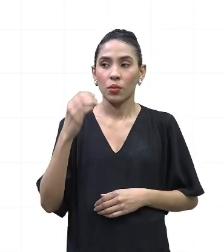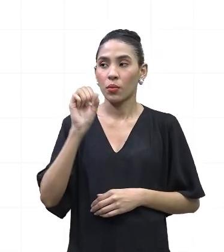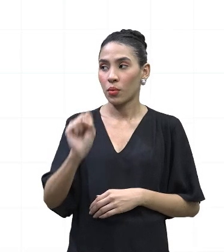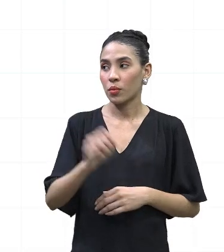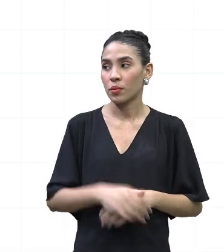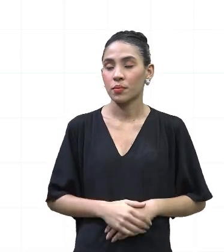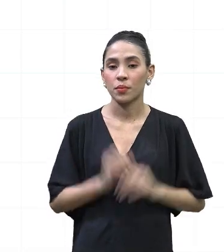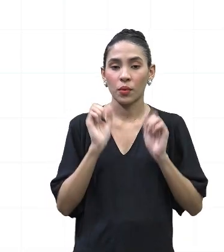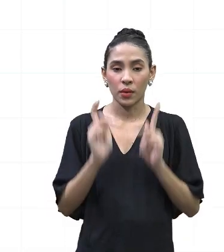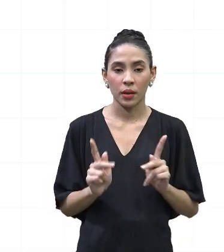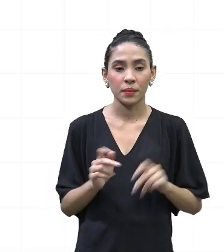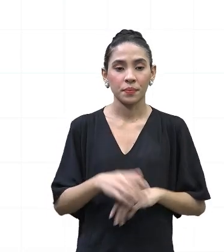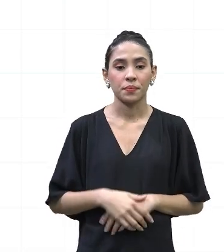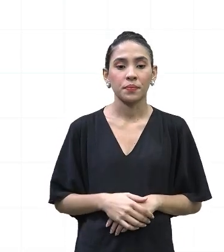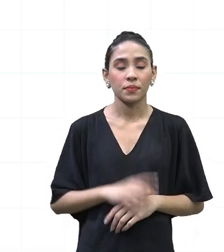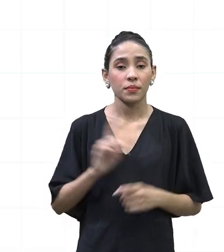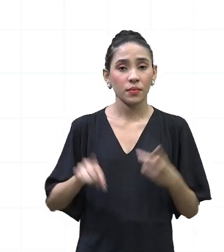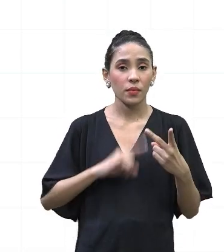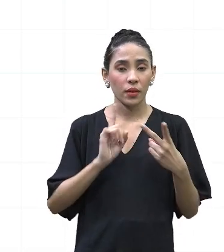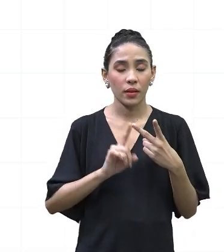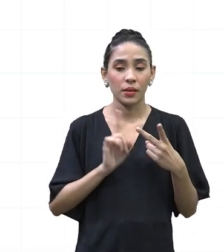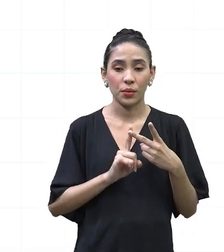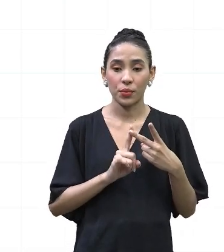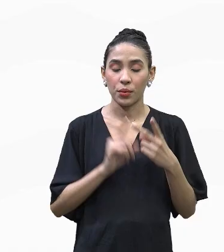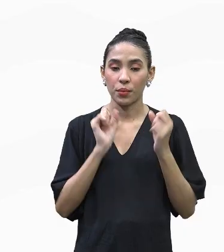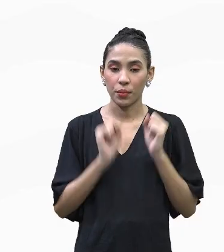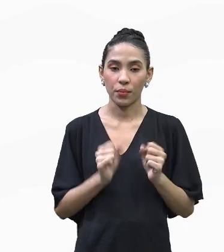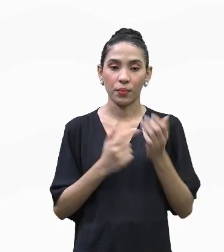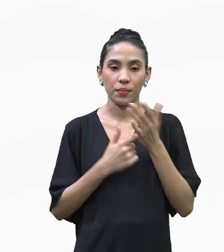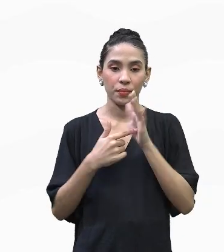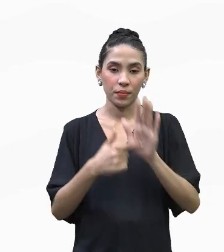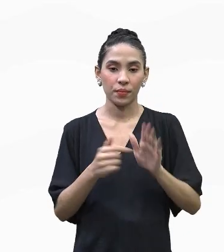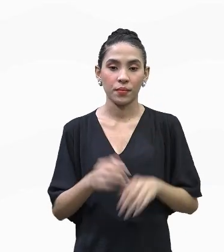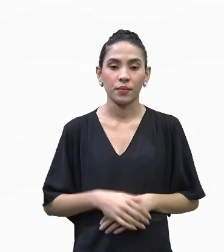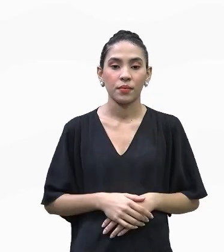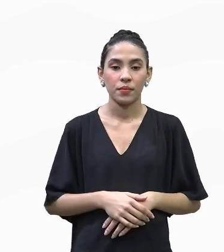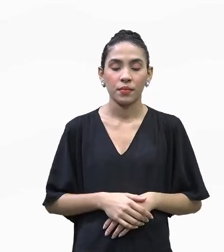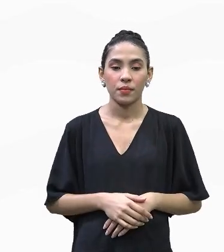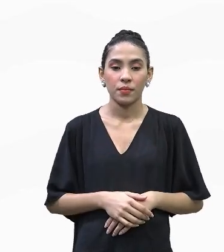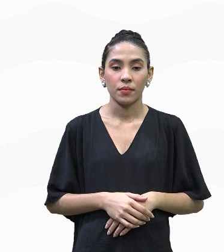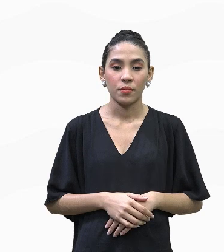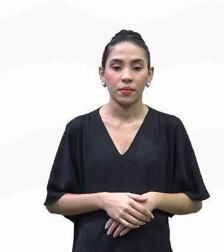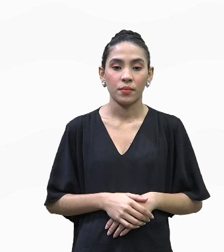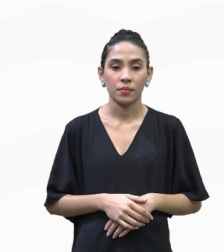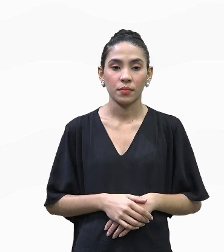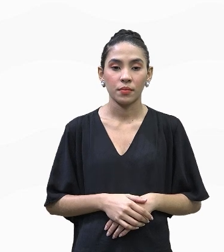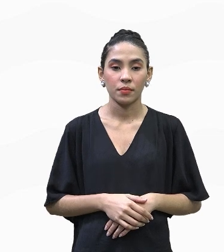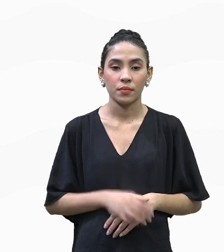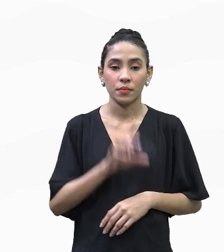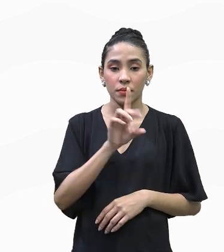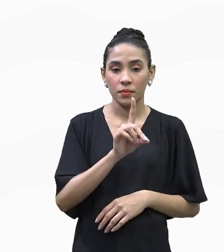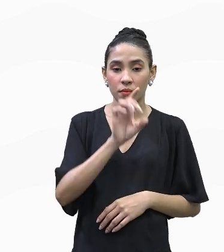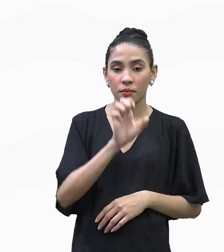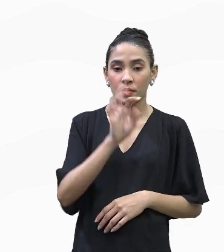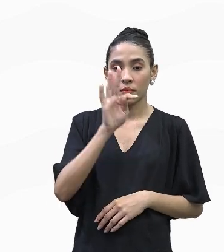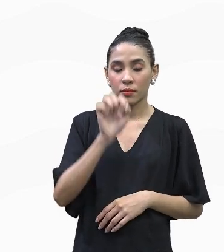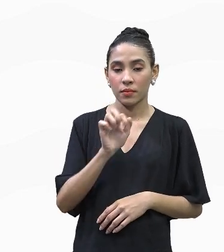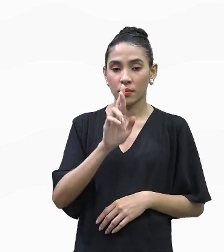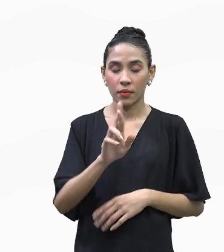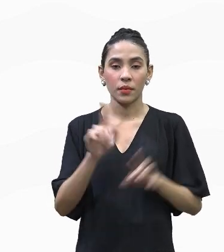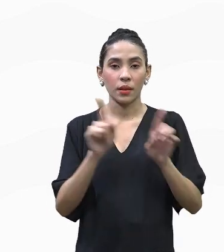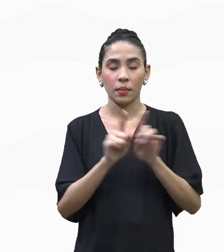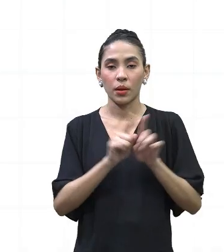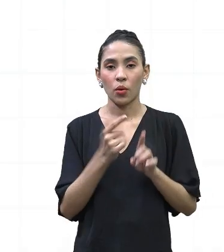Então a gente verifica nessas áreas. E o segundo que a gente pode trazer para vocês também já é quanto ao DETER, que também vai ser